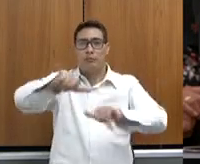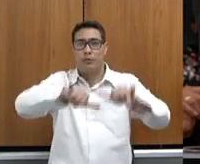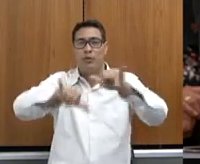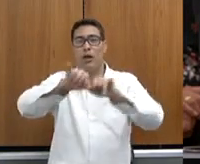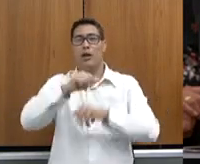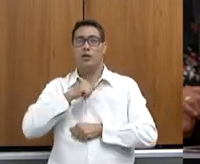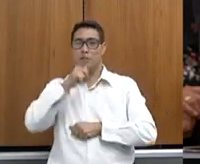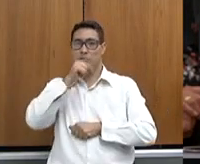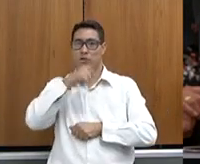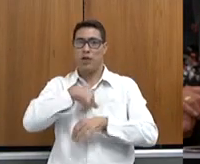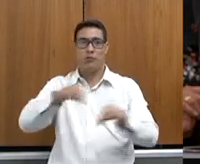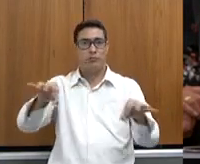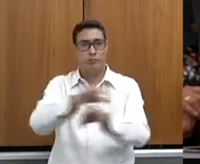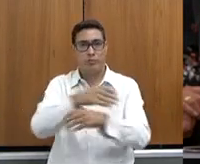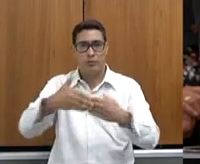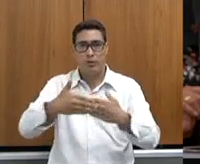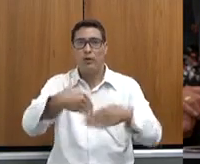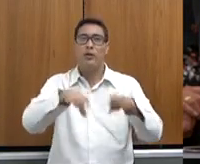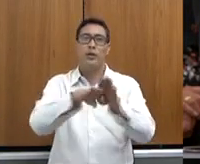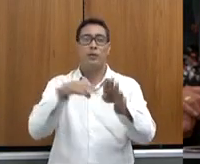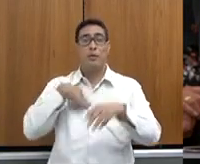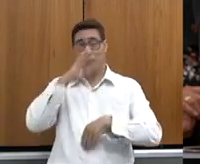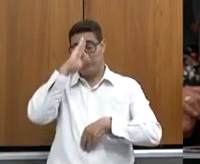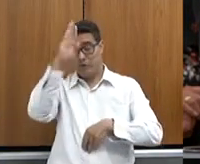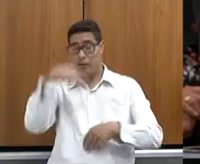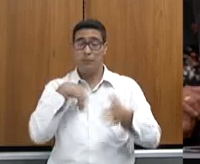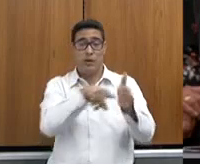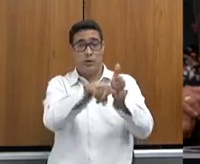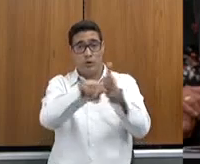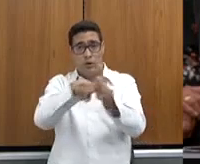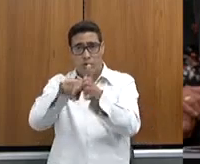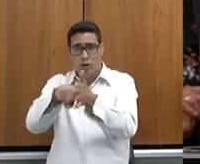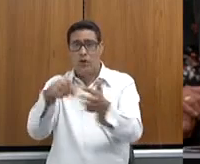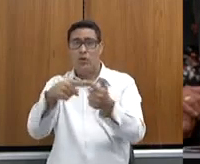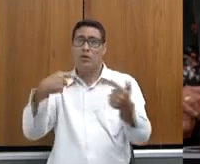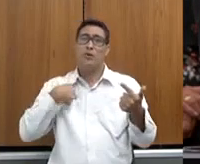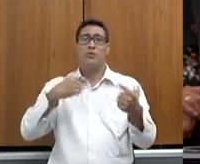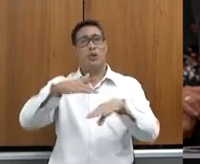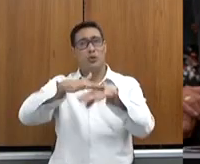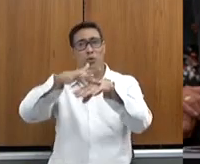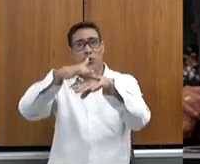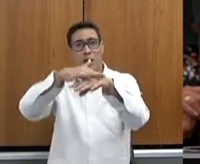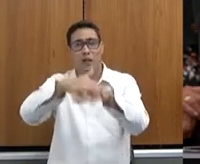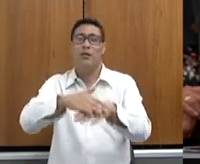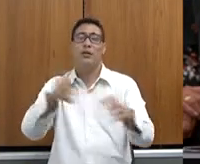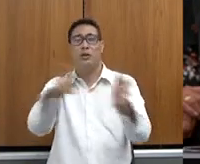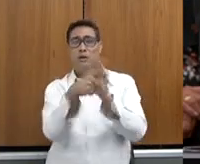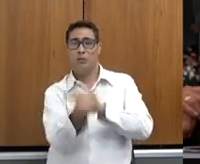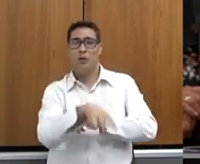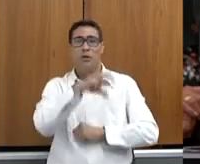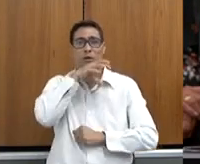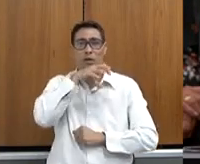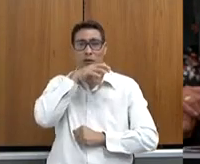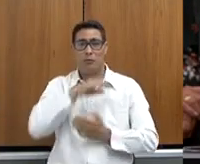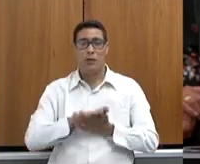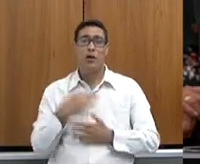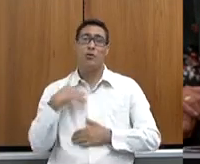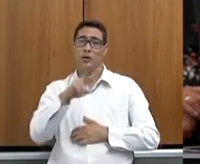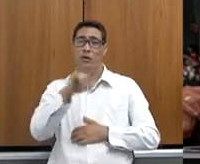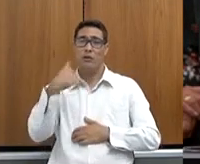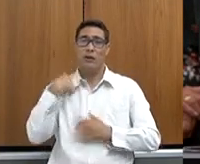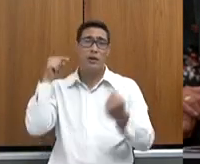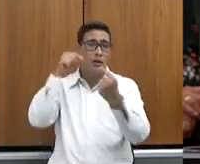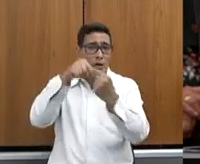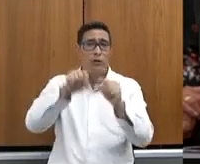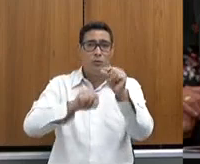produto acabado e, principalmente, os exames de brucellose, tuberculose dos animais, para a gente trazer para a formalidade